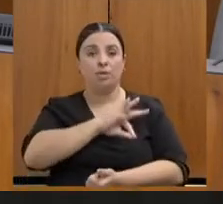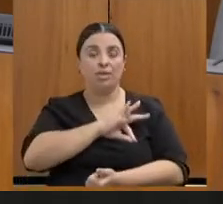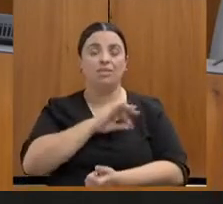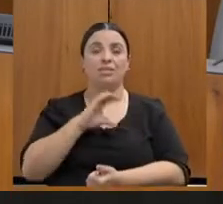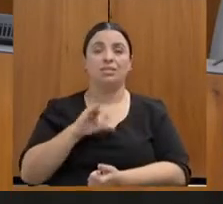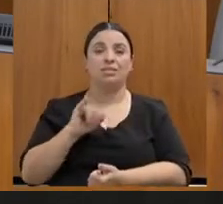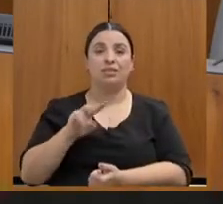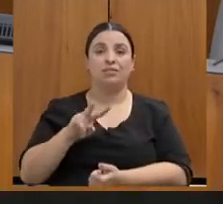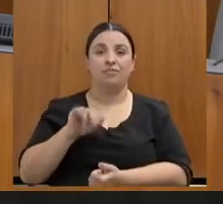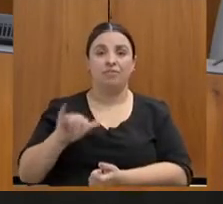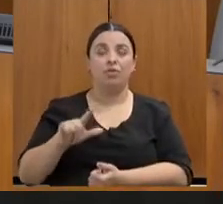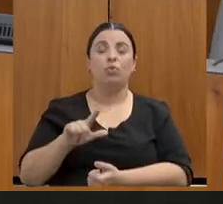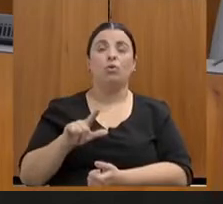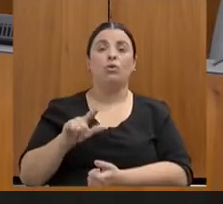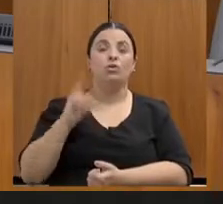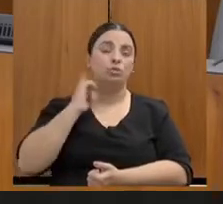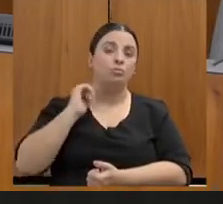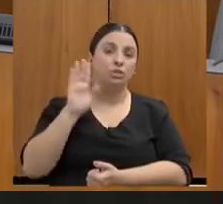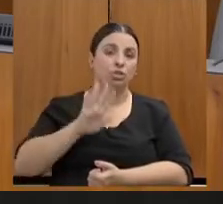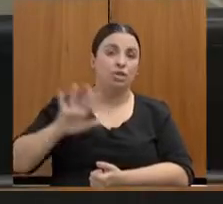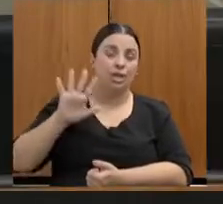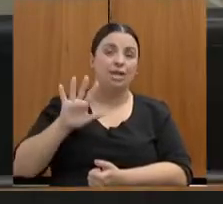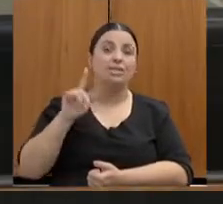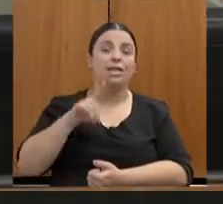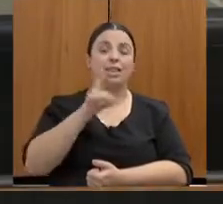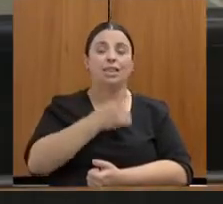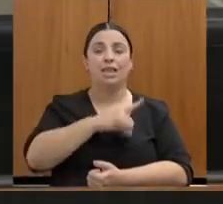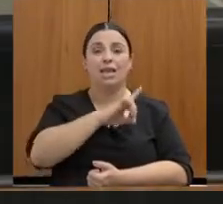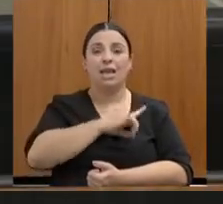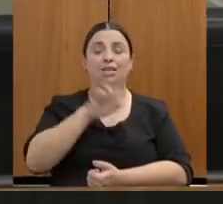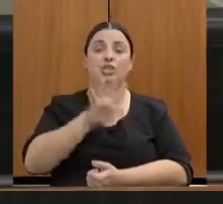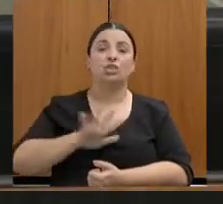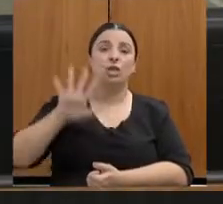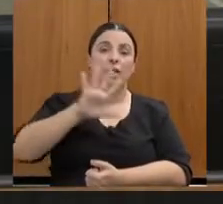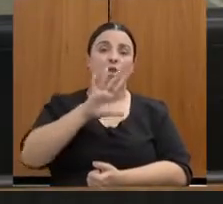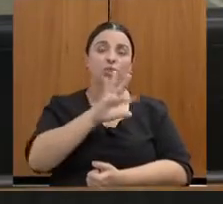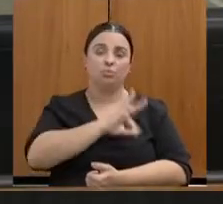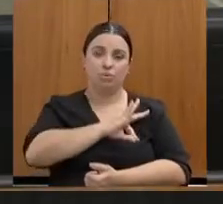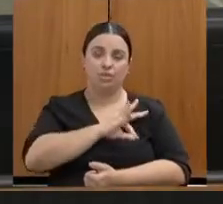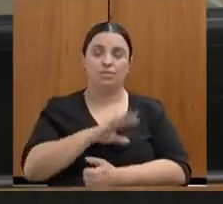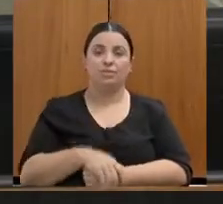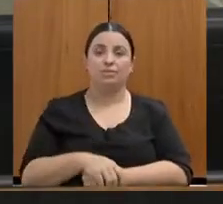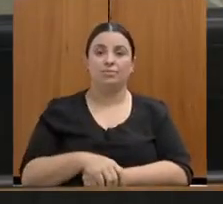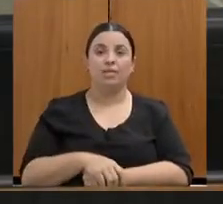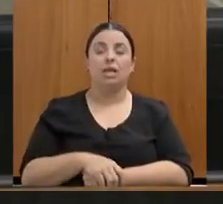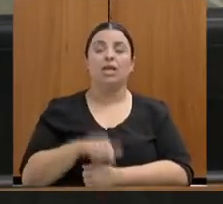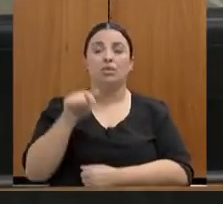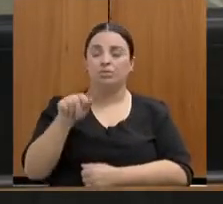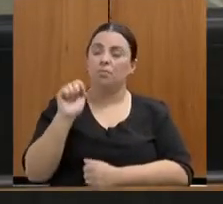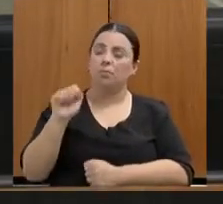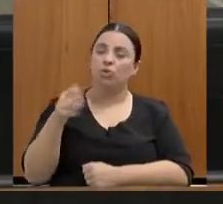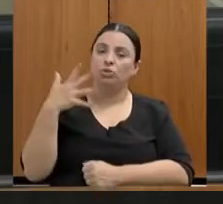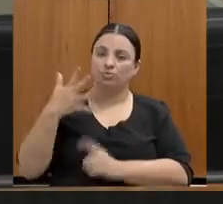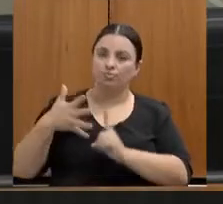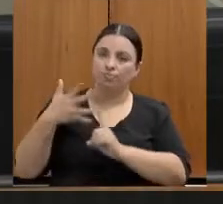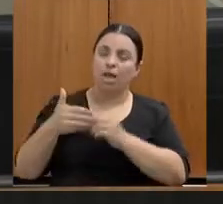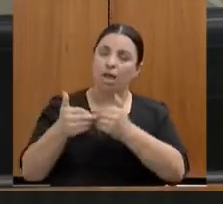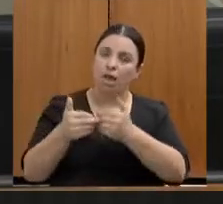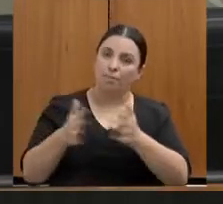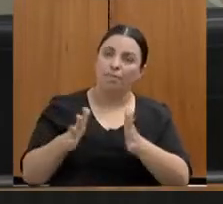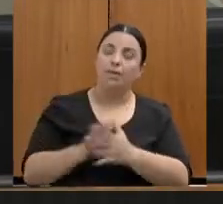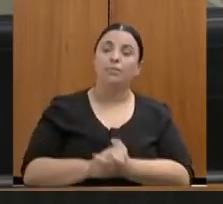delegada geral de polícia. Irene, então eu vou passar para as suas considerações, como a gente já falou daqui um pouquinho antes.